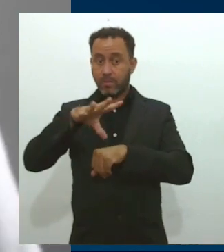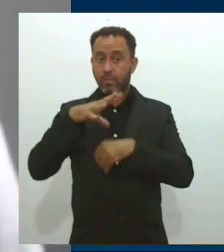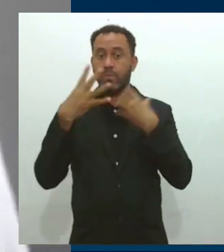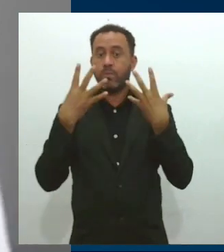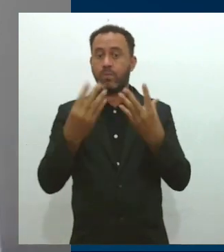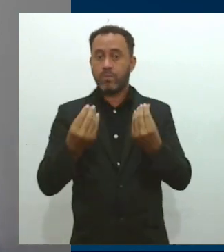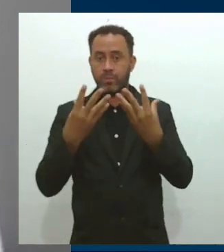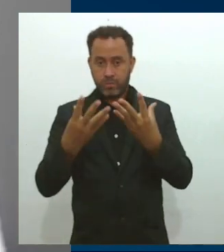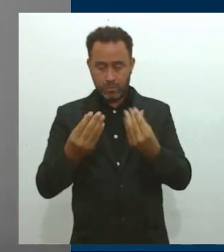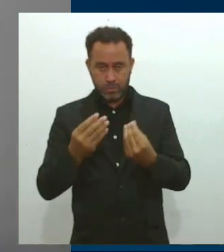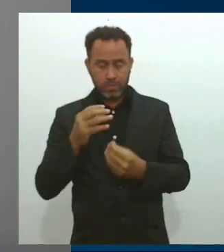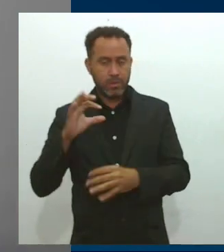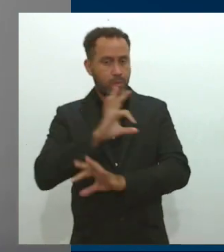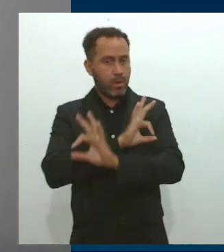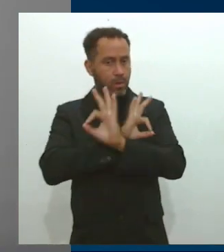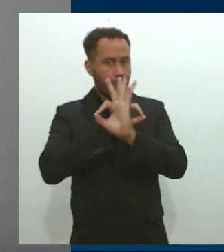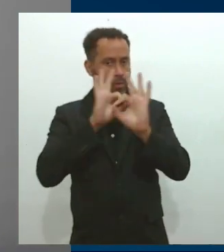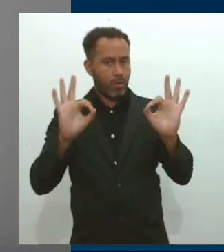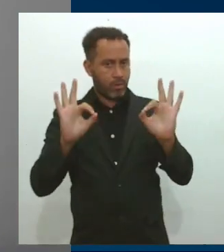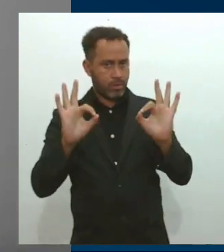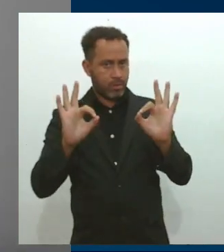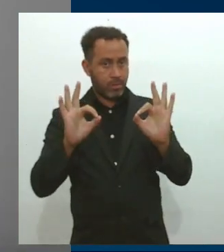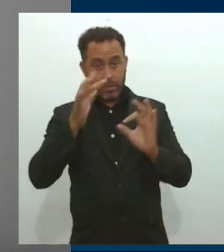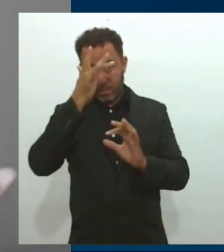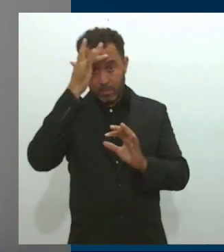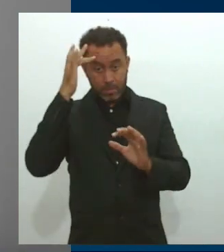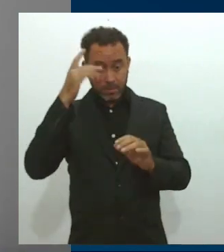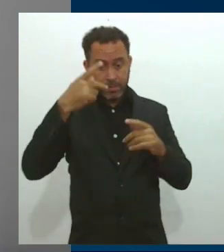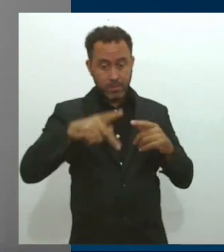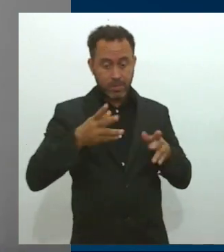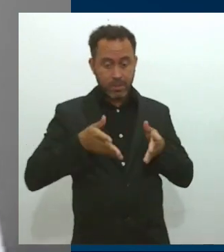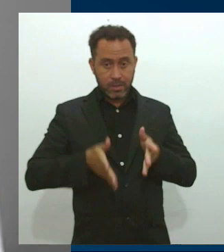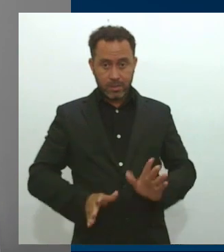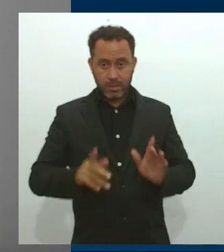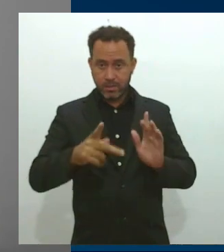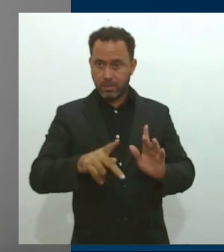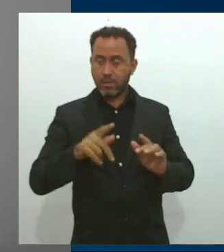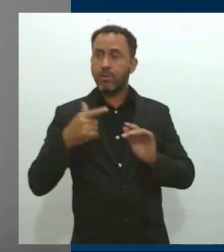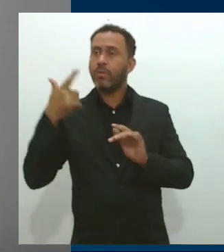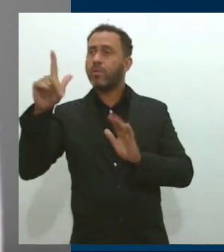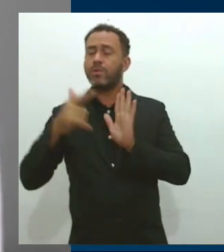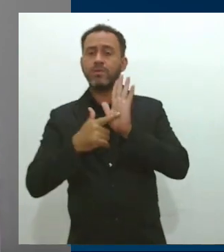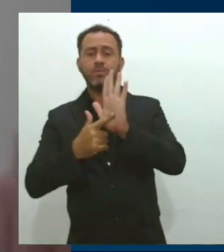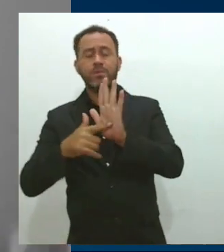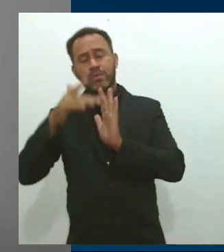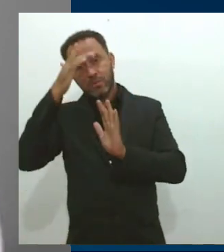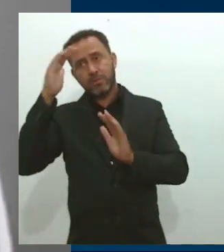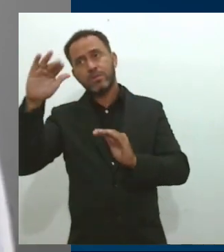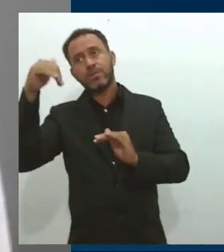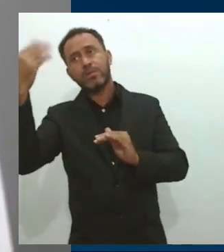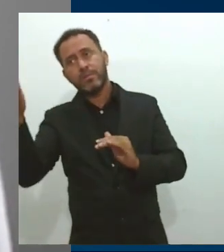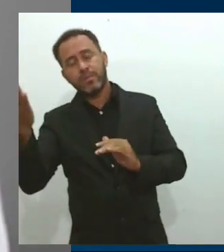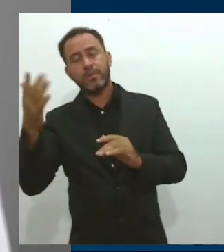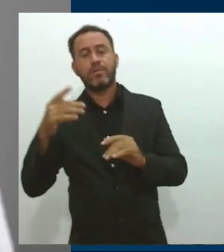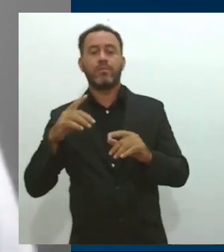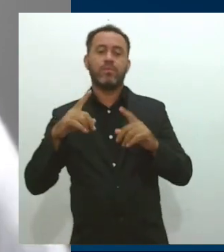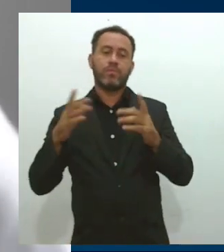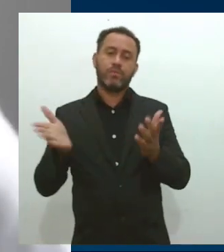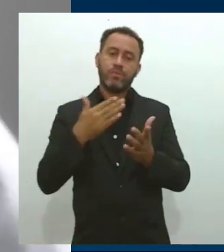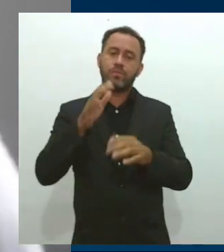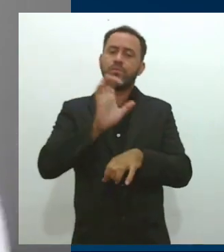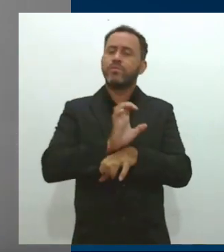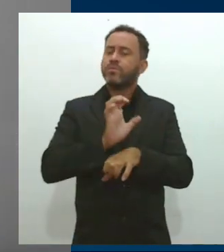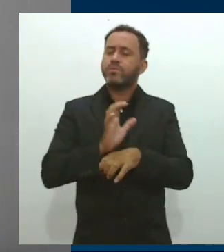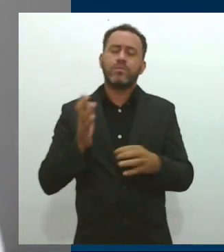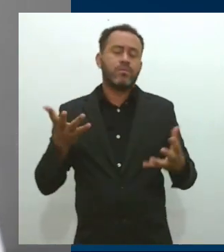Então, eu acho que é ótimo. Tanto, como eu falei, tanto para as pessoas daqui, como poder mostrar para as pessoas de fora. Esse é o estado, esse é o nosso